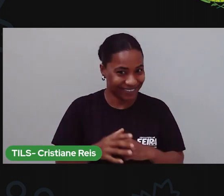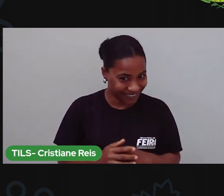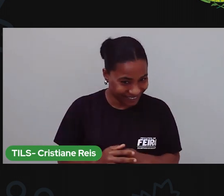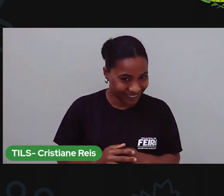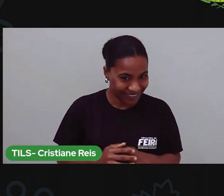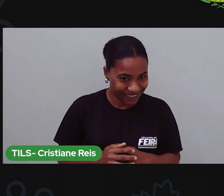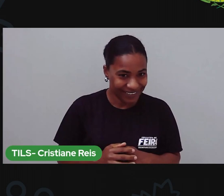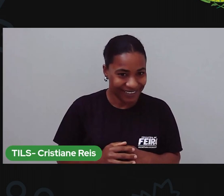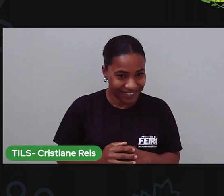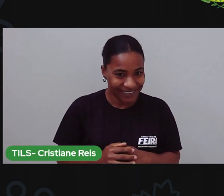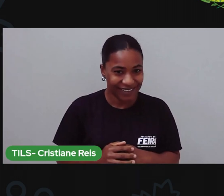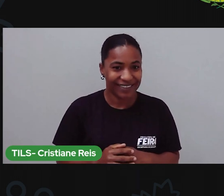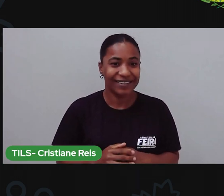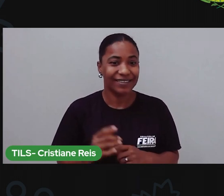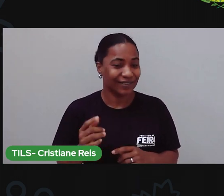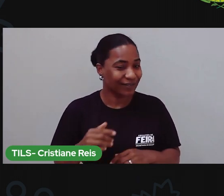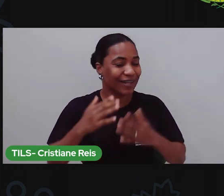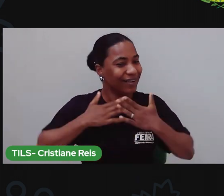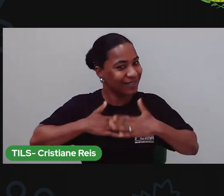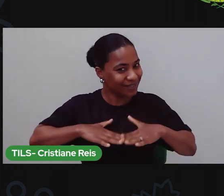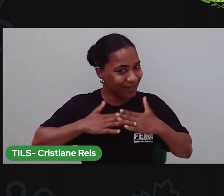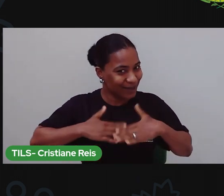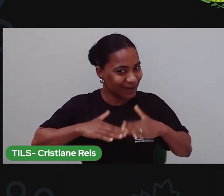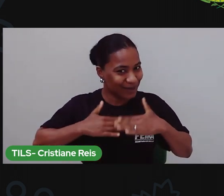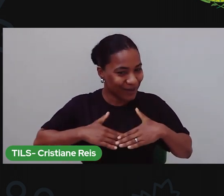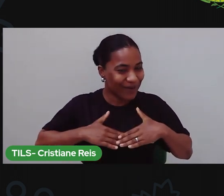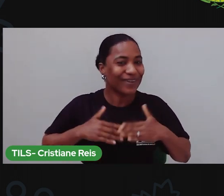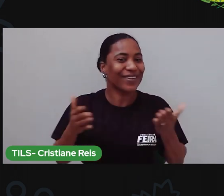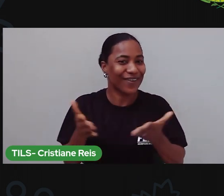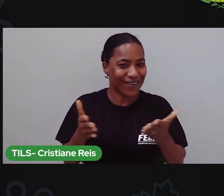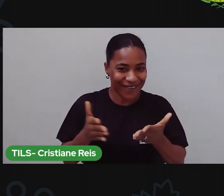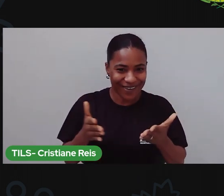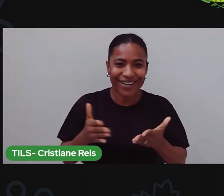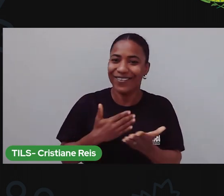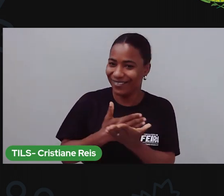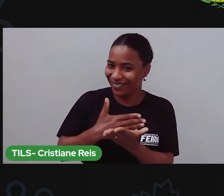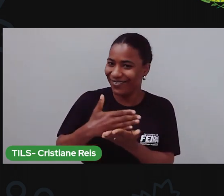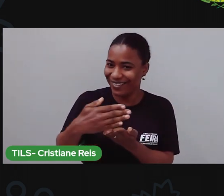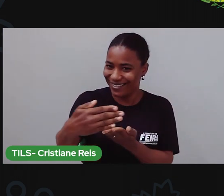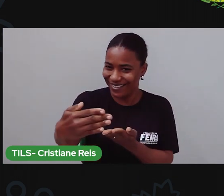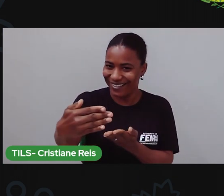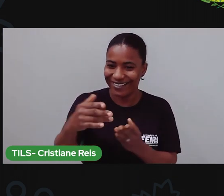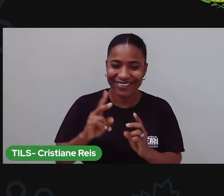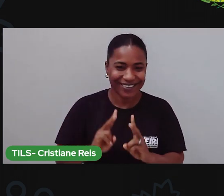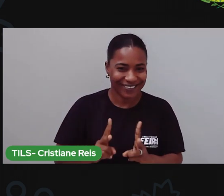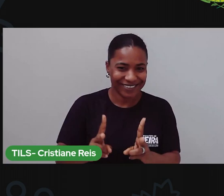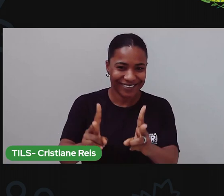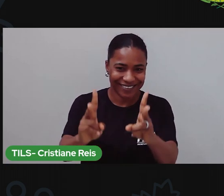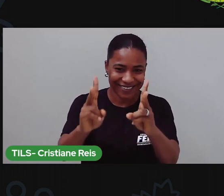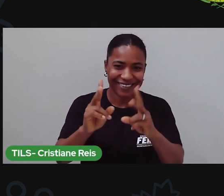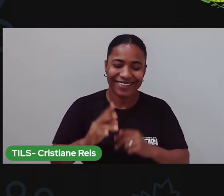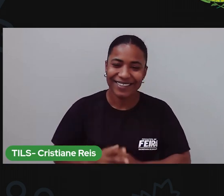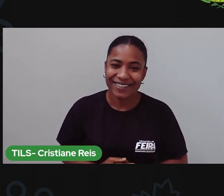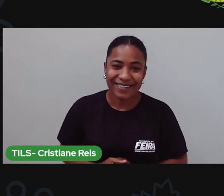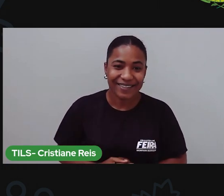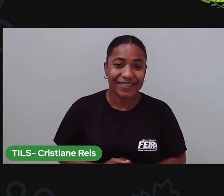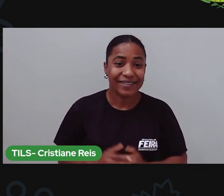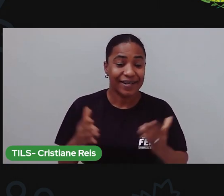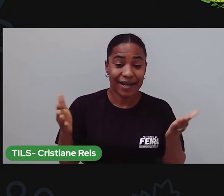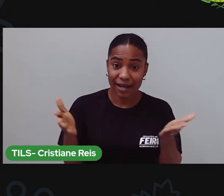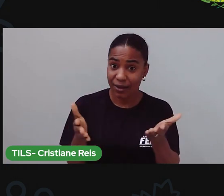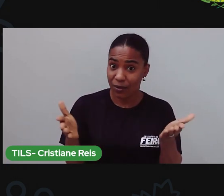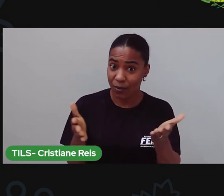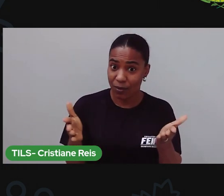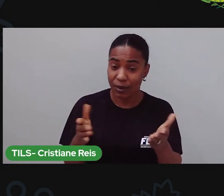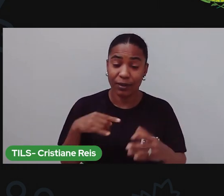já descansou, já está preparado para a gente continuar aqui, não é isso? Então vamos lá. Agora, crianças, a